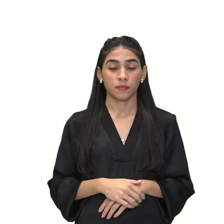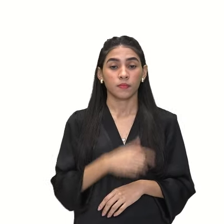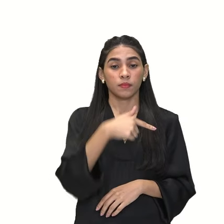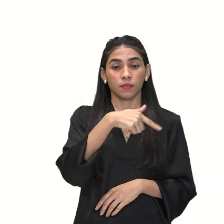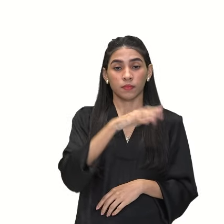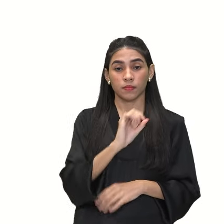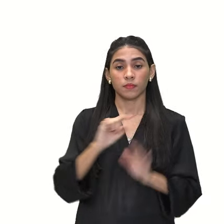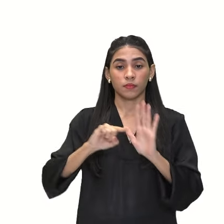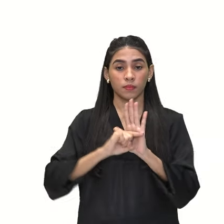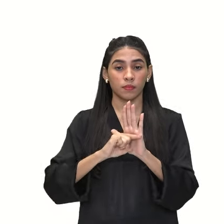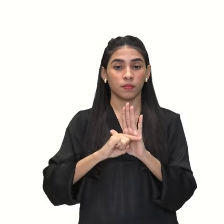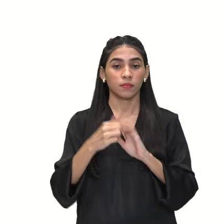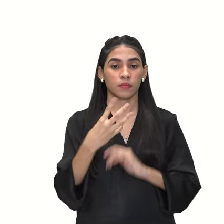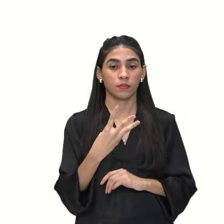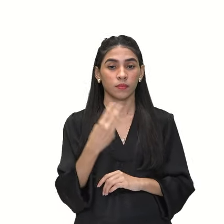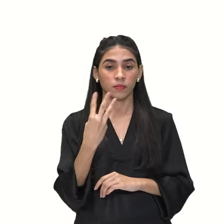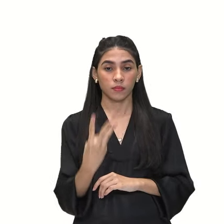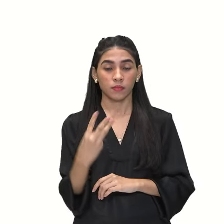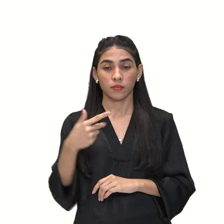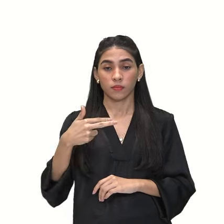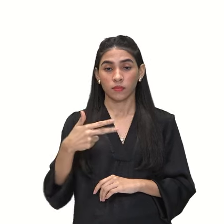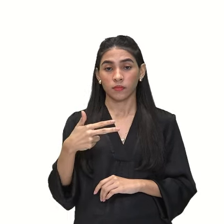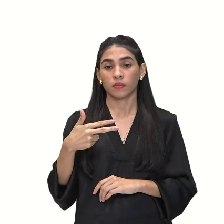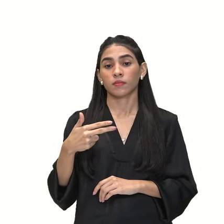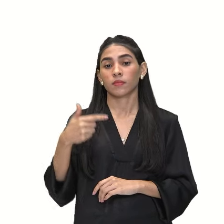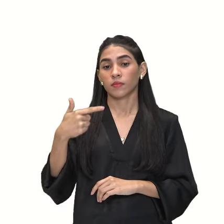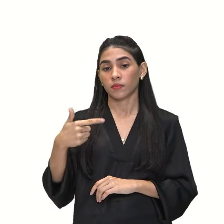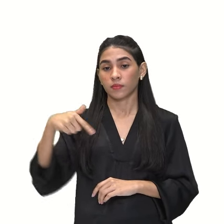Então, nós temos aqui 27.